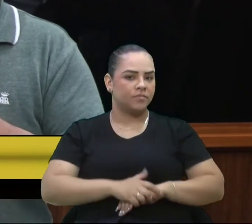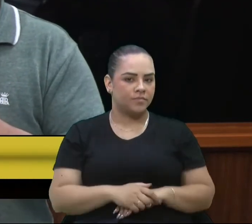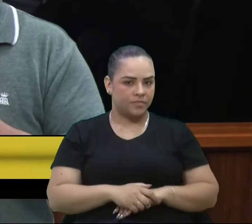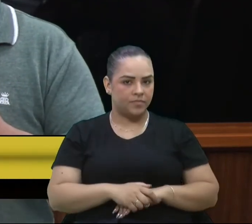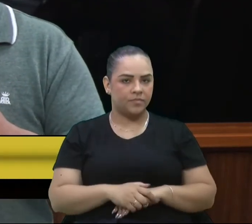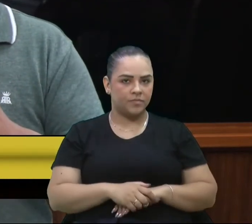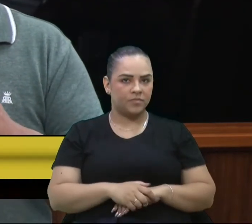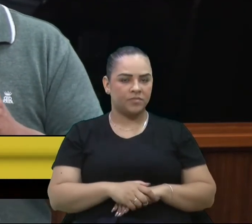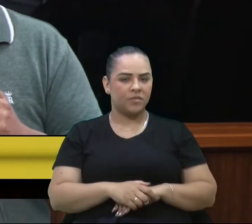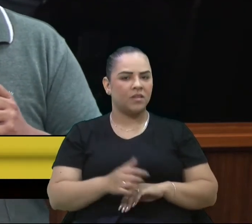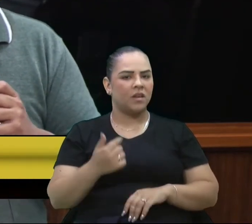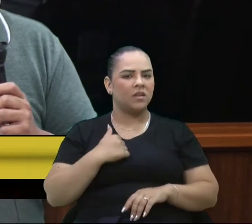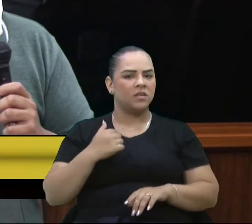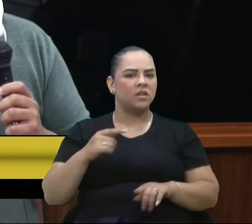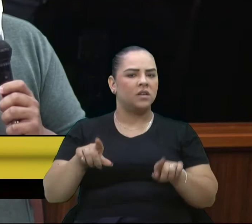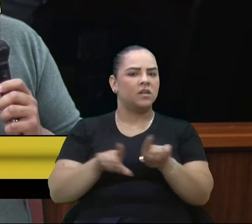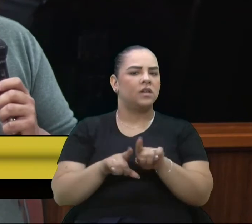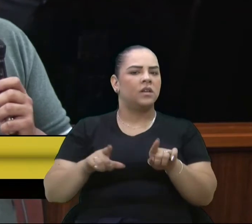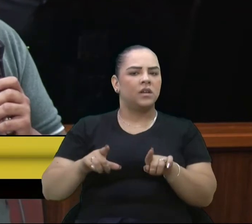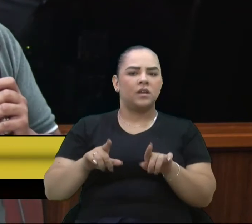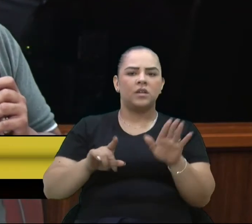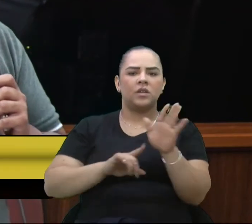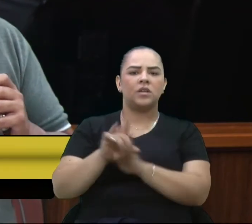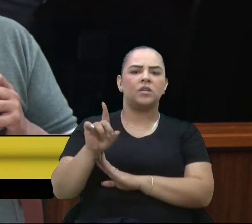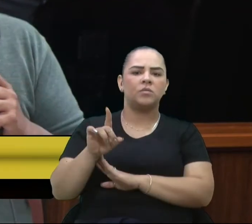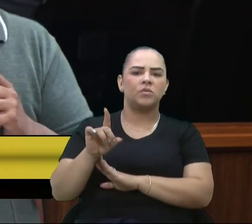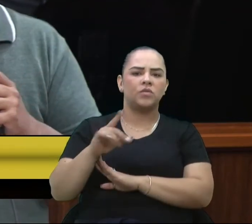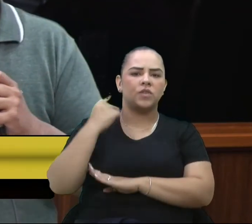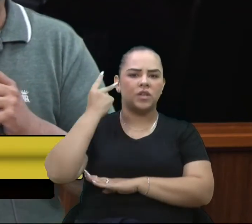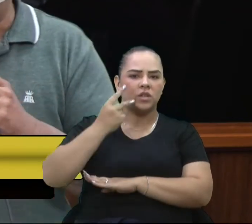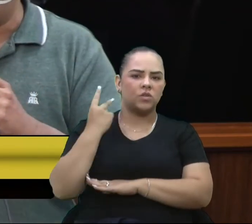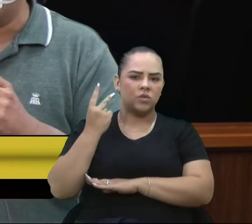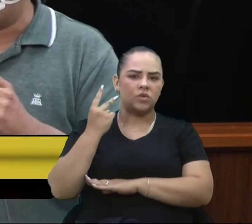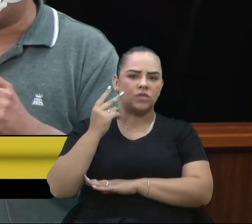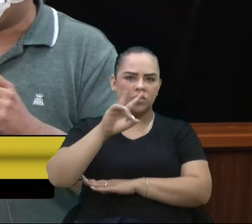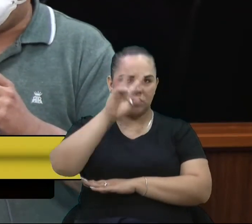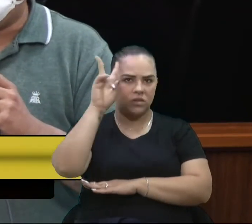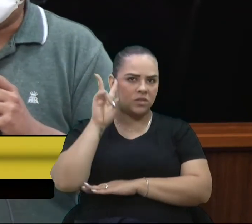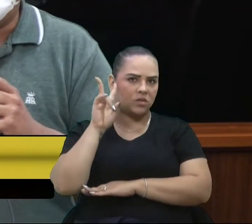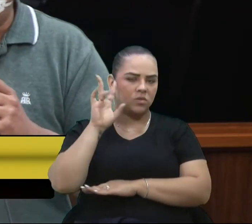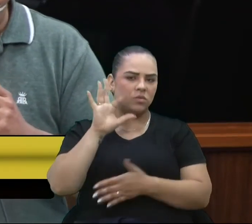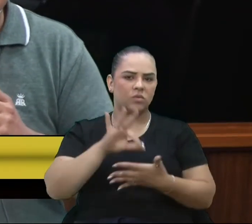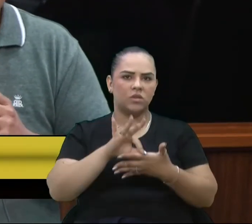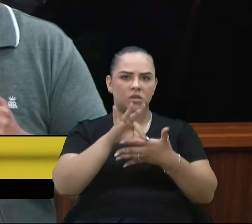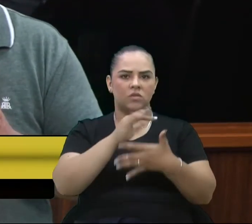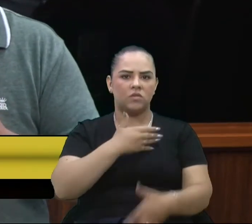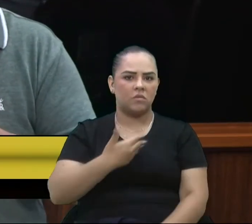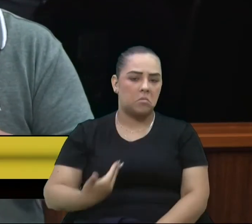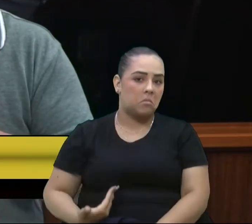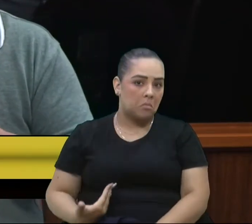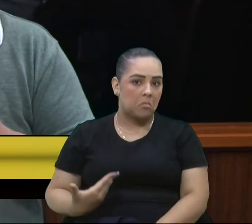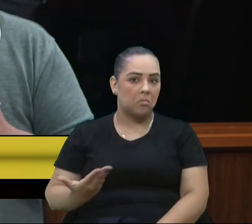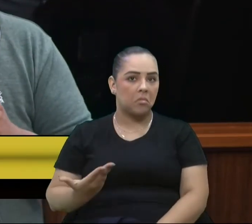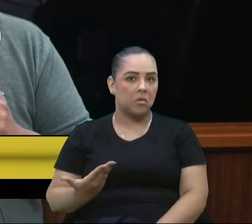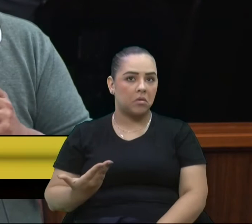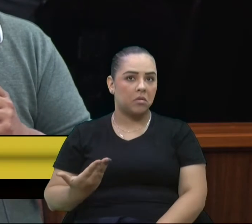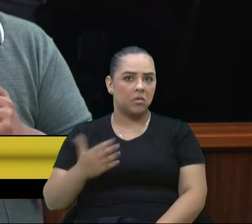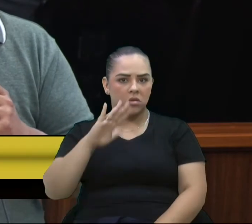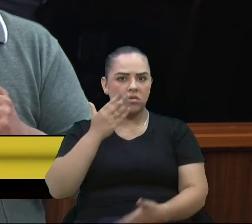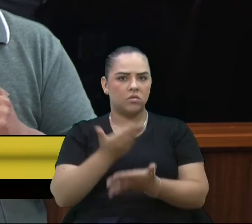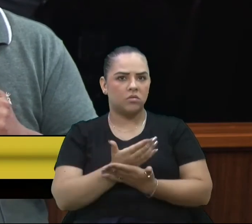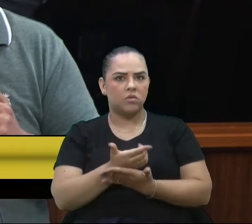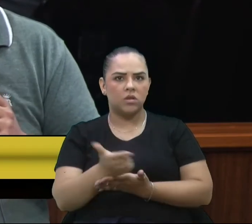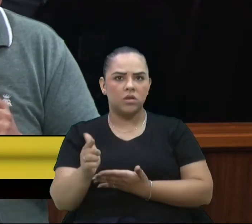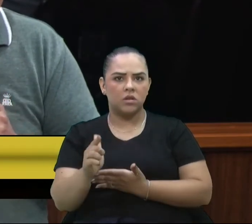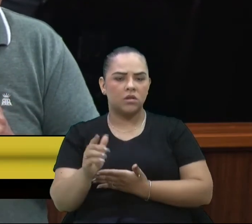Até questionei o vereador Velocino. Eu não sei quem é o líder de governo se alguém puder me informar. Enfim, talvez não tenha. Vereador